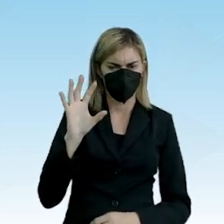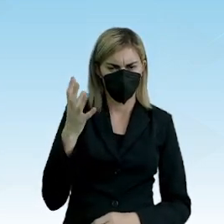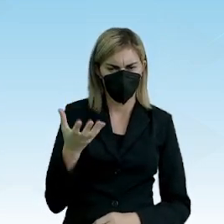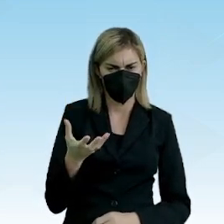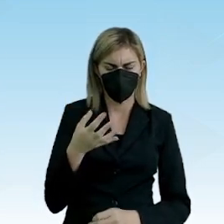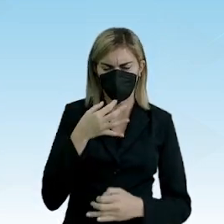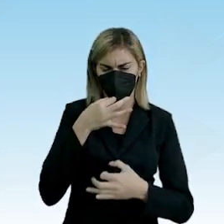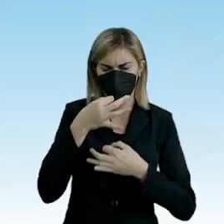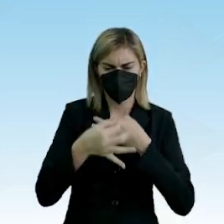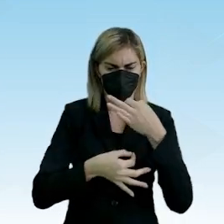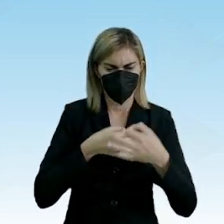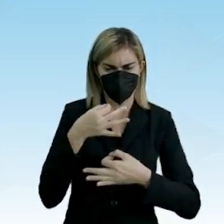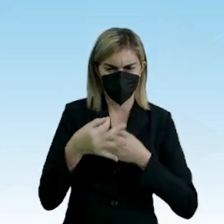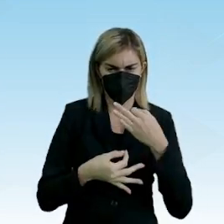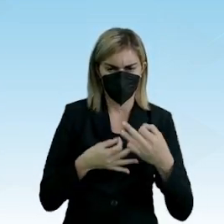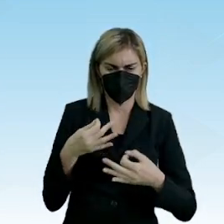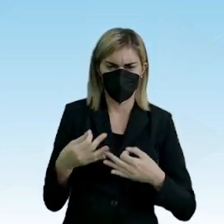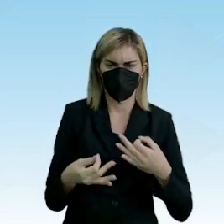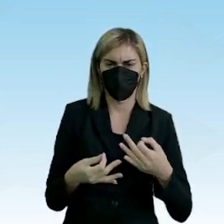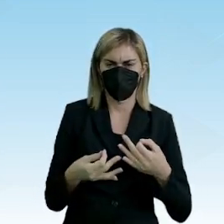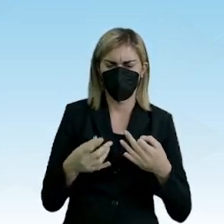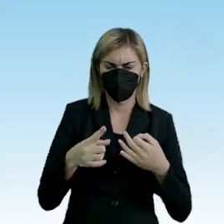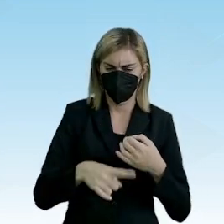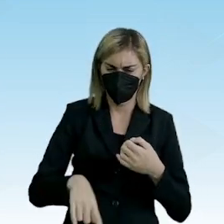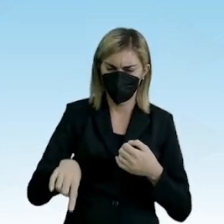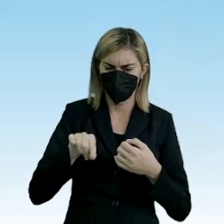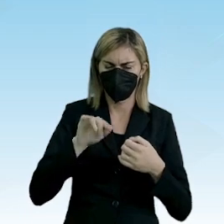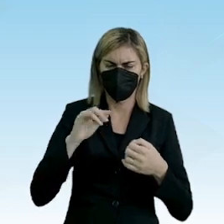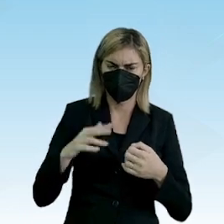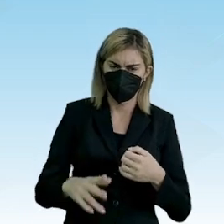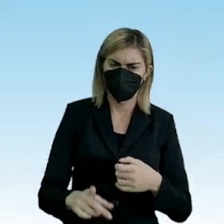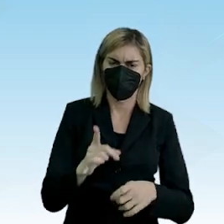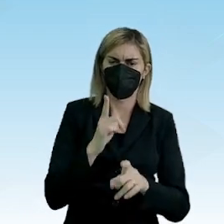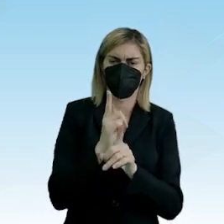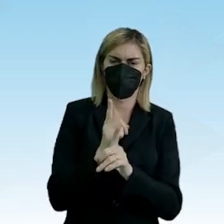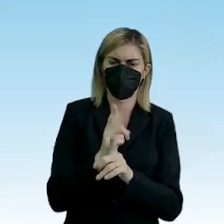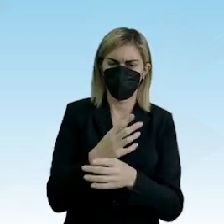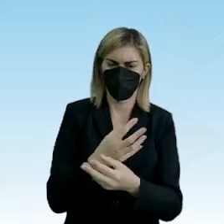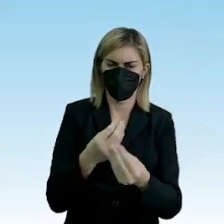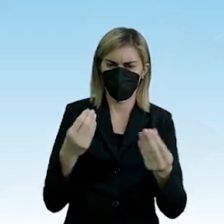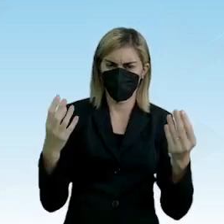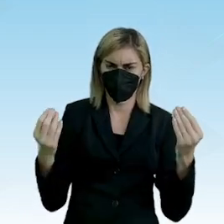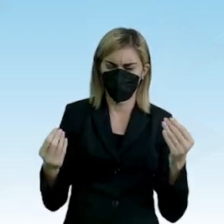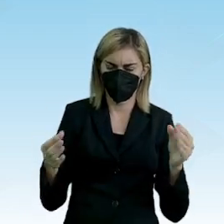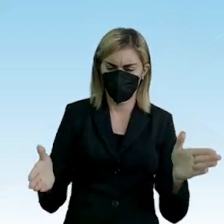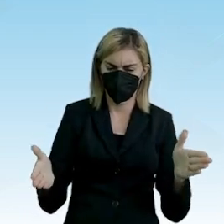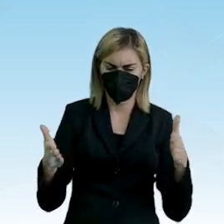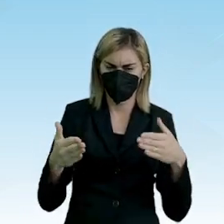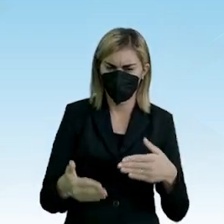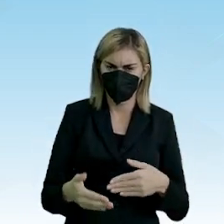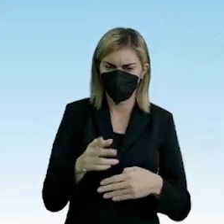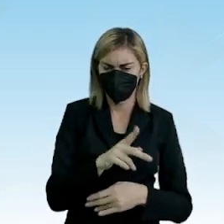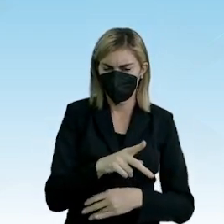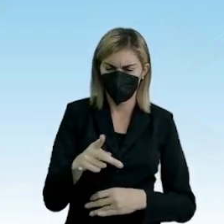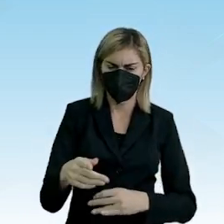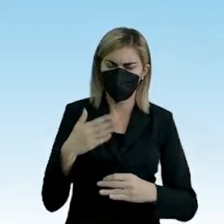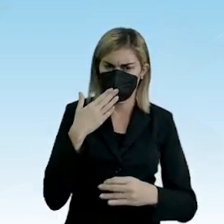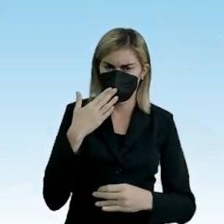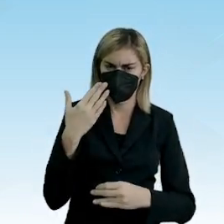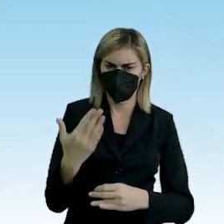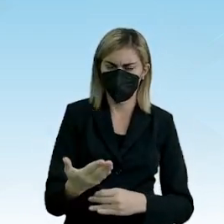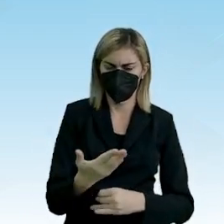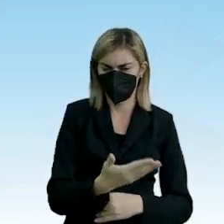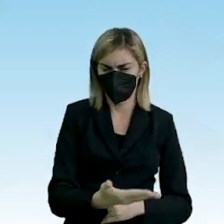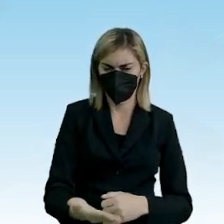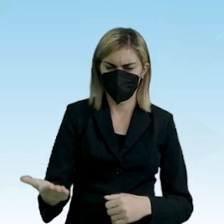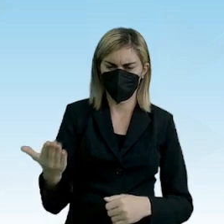a opinião é subjetiva. E nós vamos encontrar isso. Muitas vezes na sala, o professor pede que